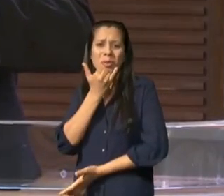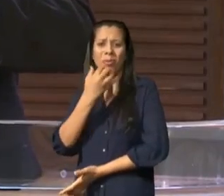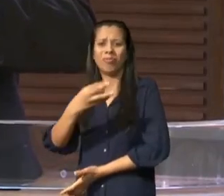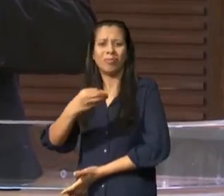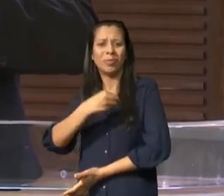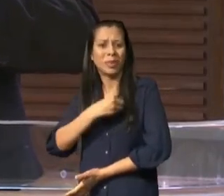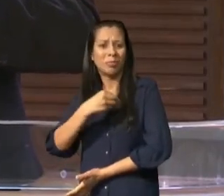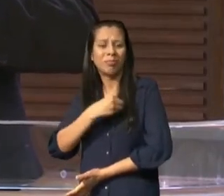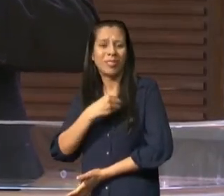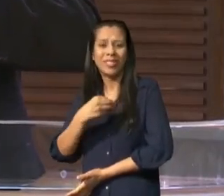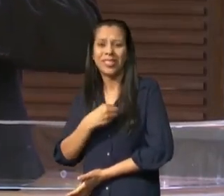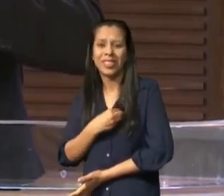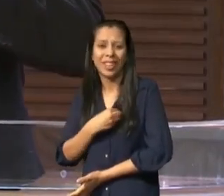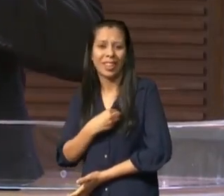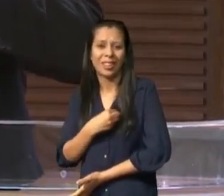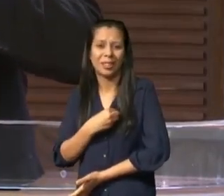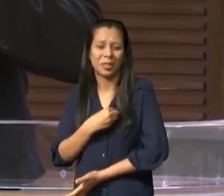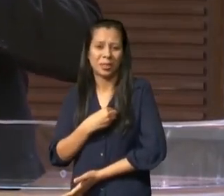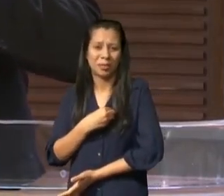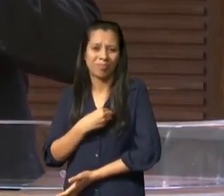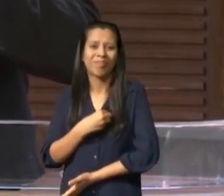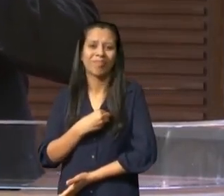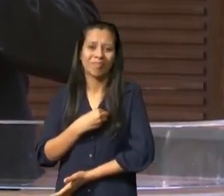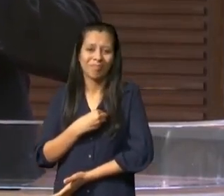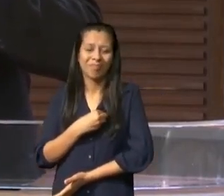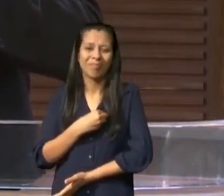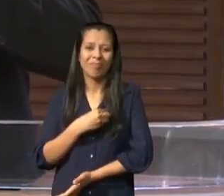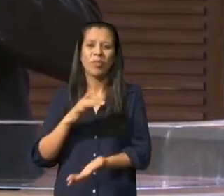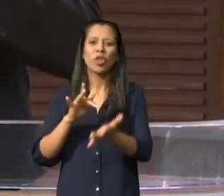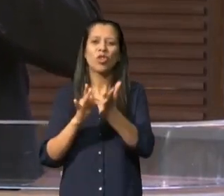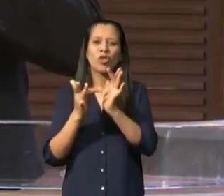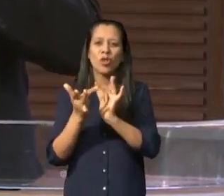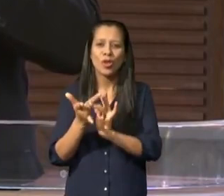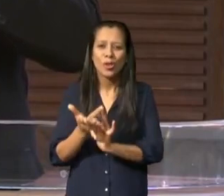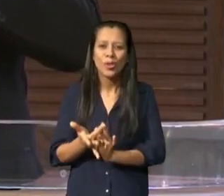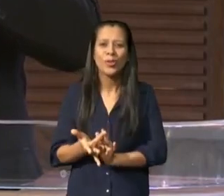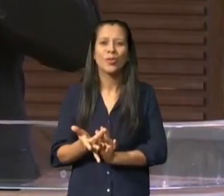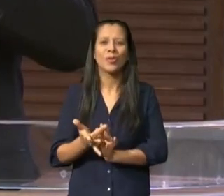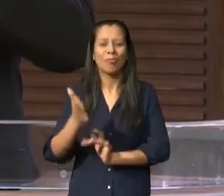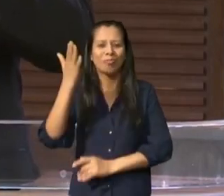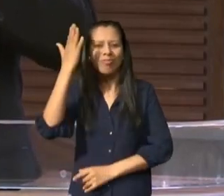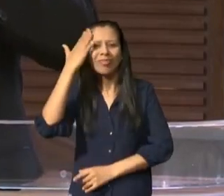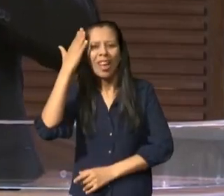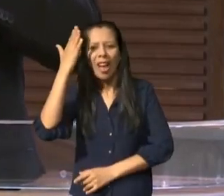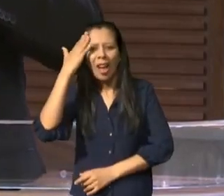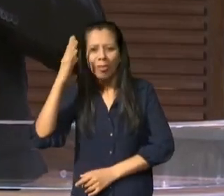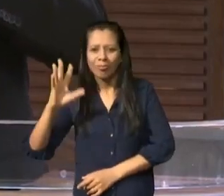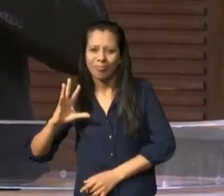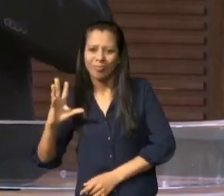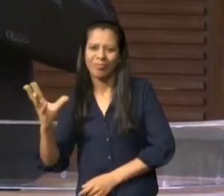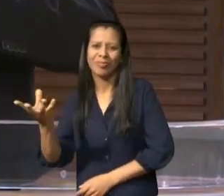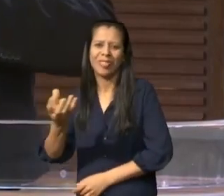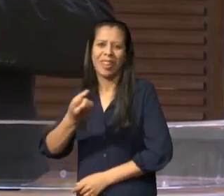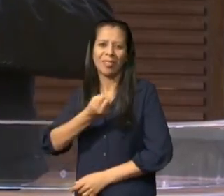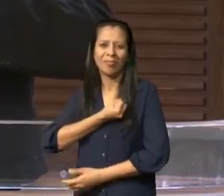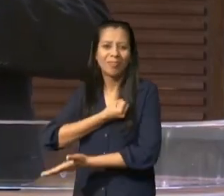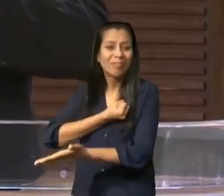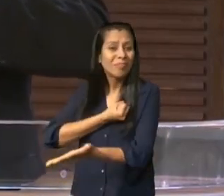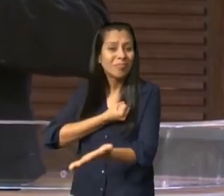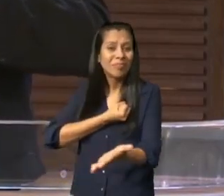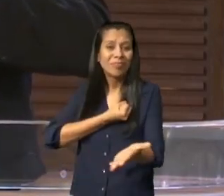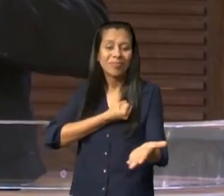Bíblia em Tiago diz que Deus a ninguém tenta mas Ele dá um meio para que nós possamos suportar a